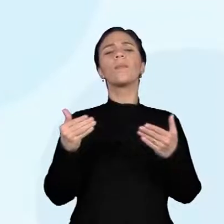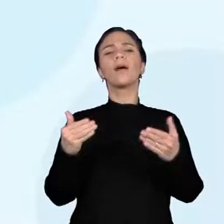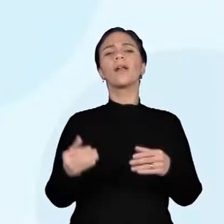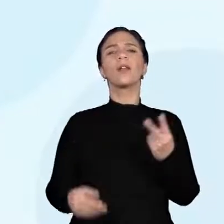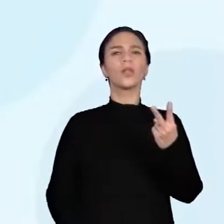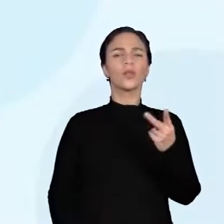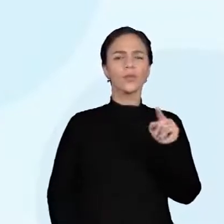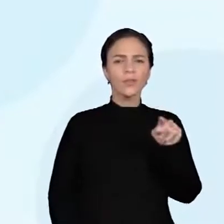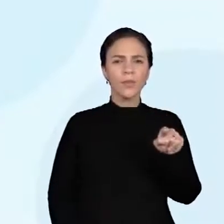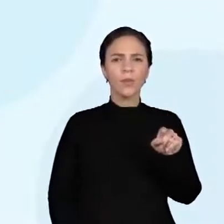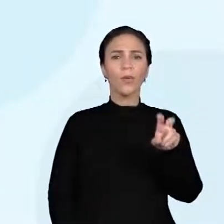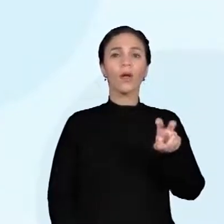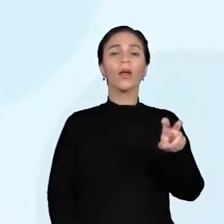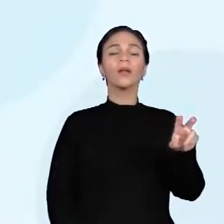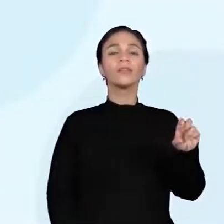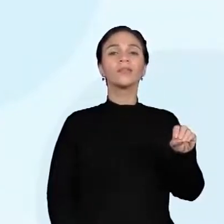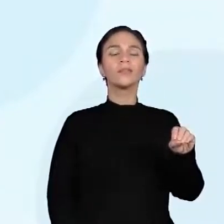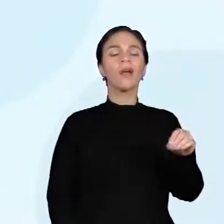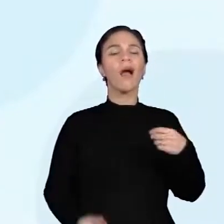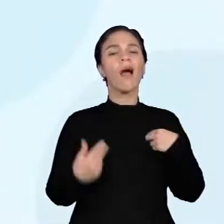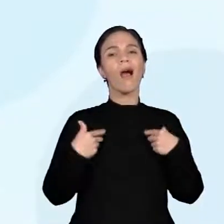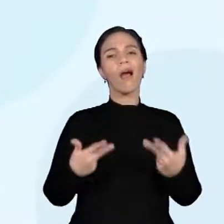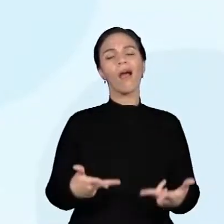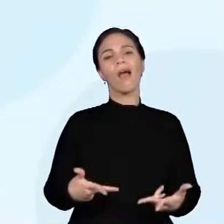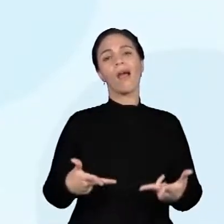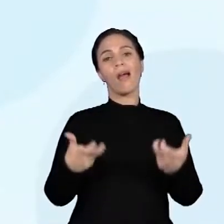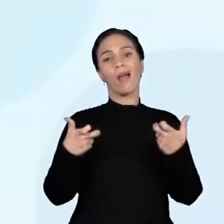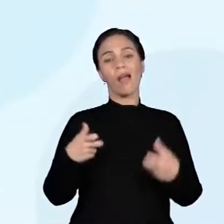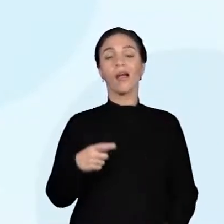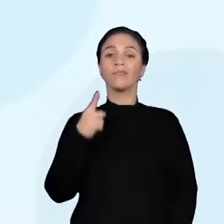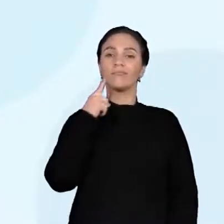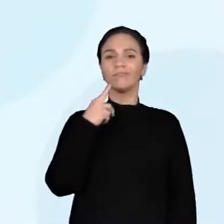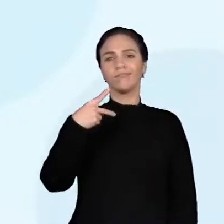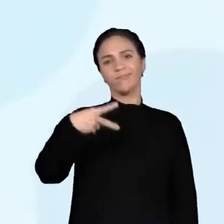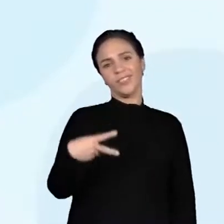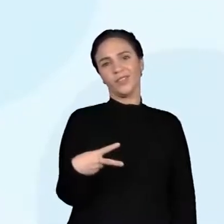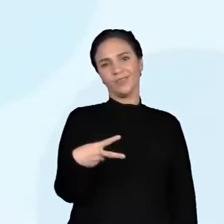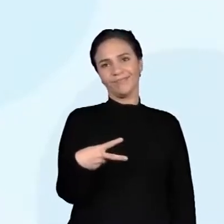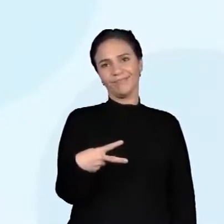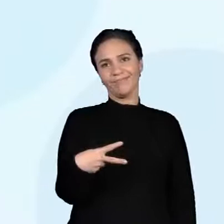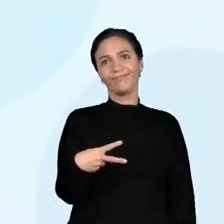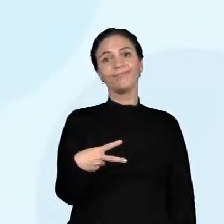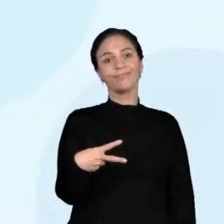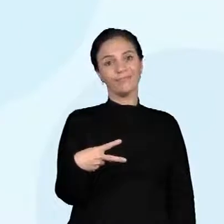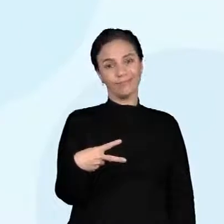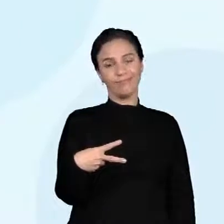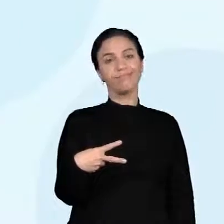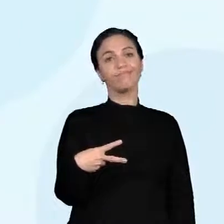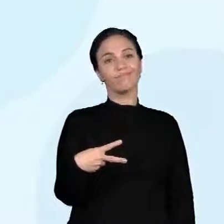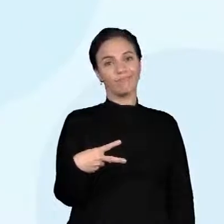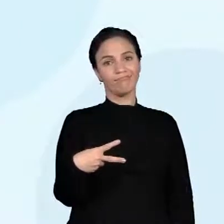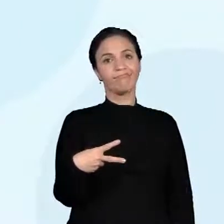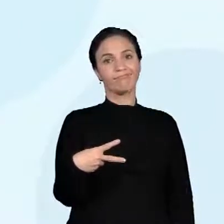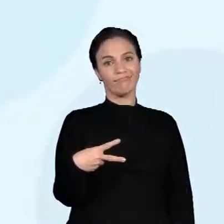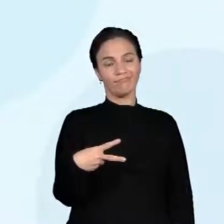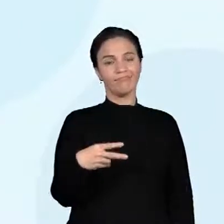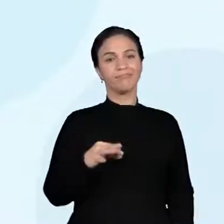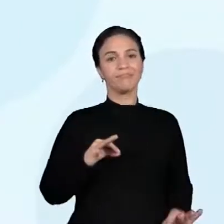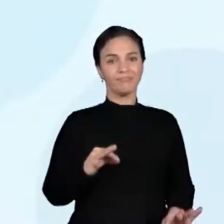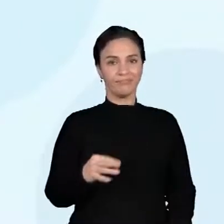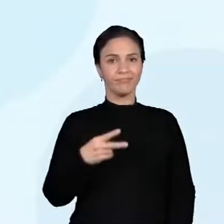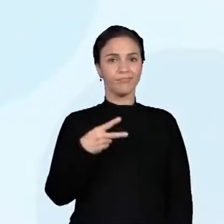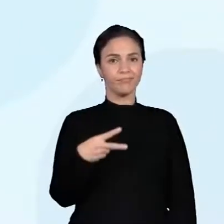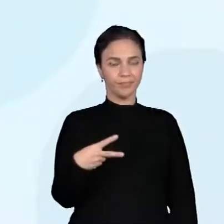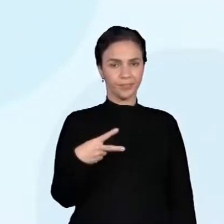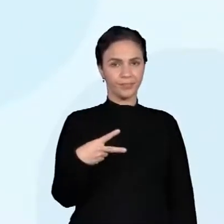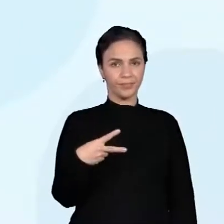Eu vou ver que ele é menor. O outro tem 50 a mais, então ele é menor. Aí eu